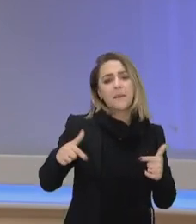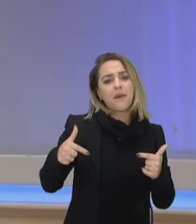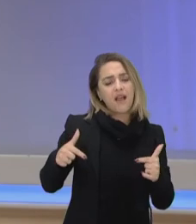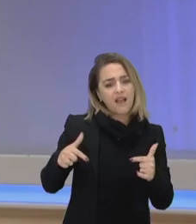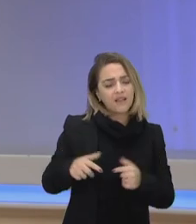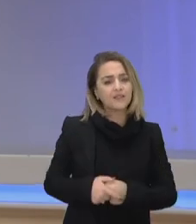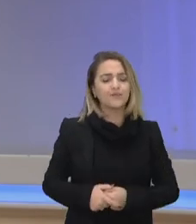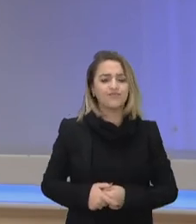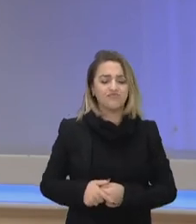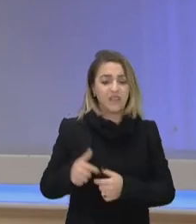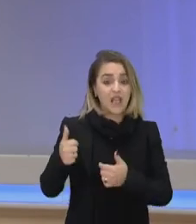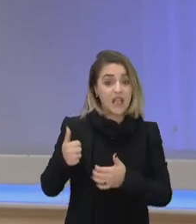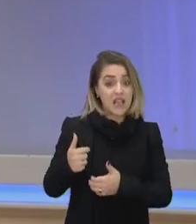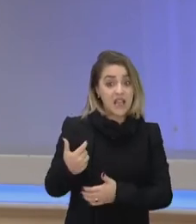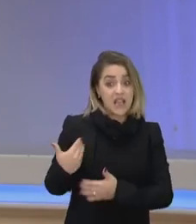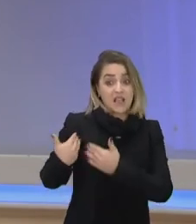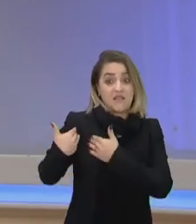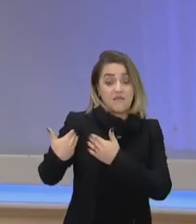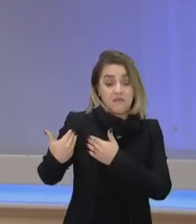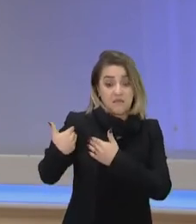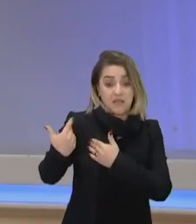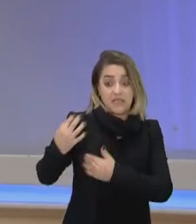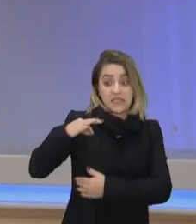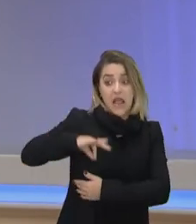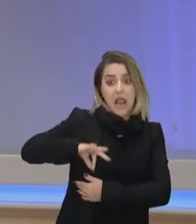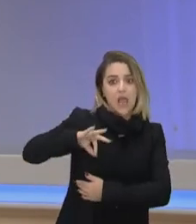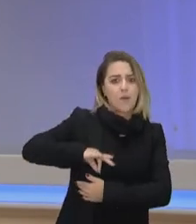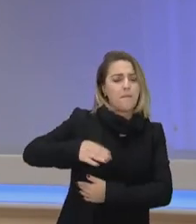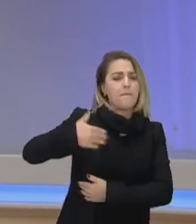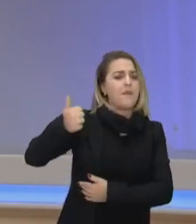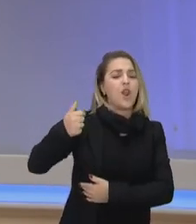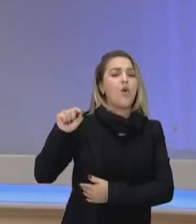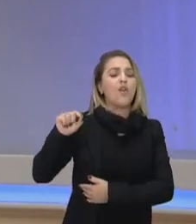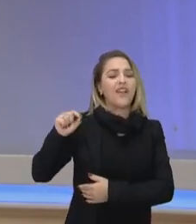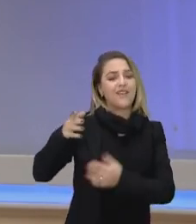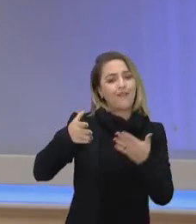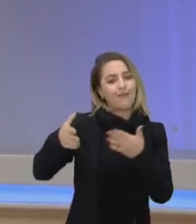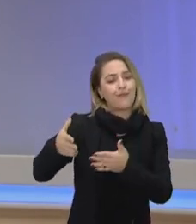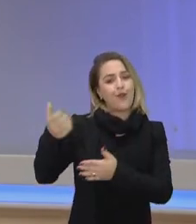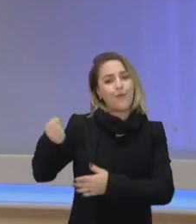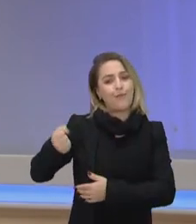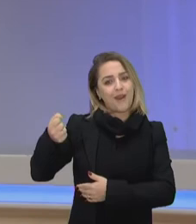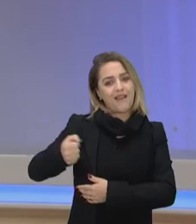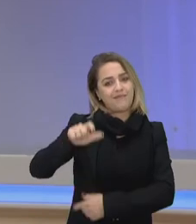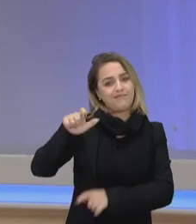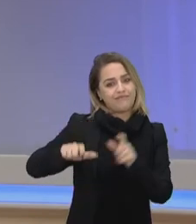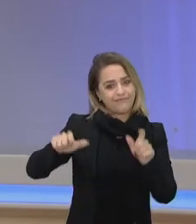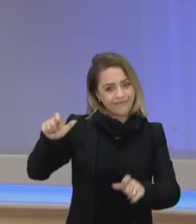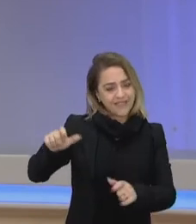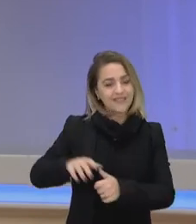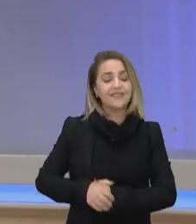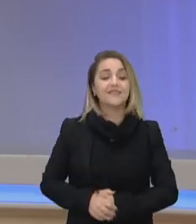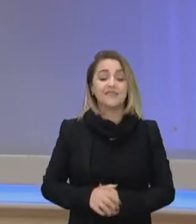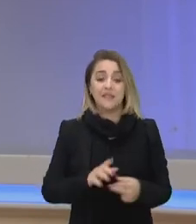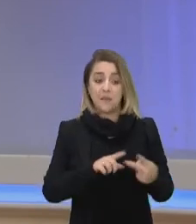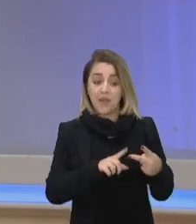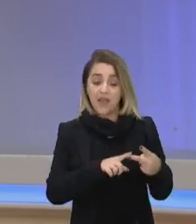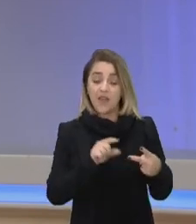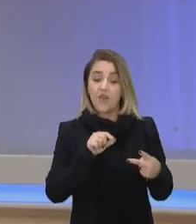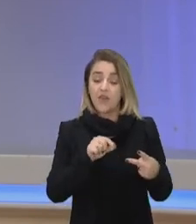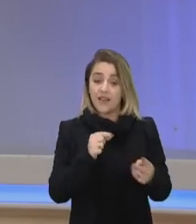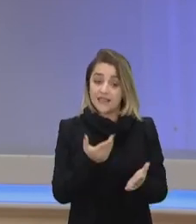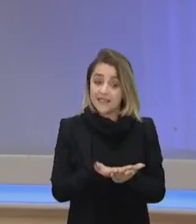estão reservados para pessoas brancas. O outro é a nível de instrução. O nível de instrução,